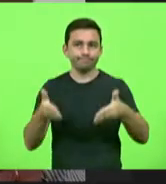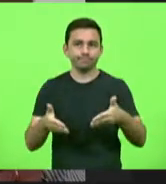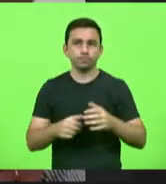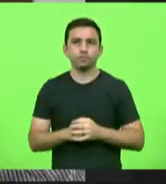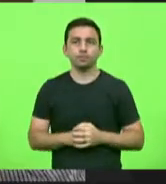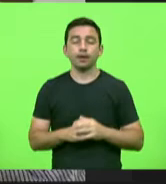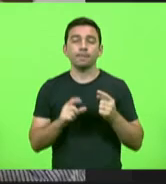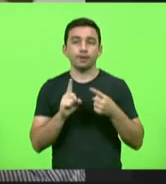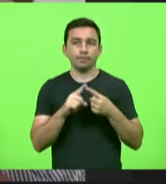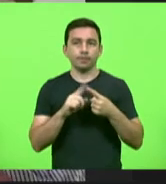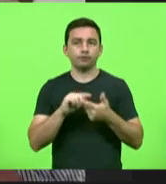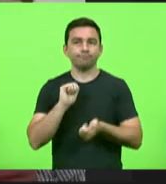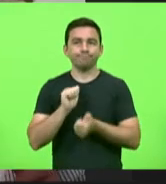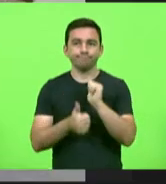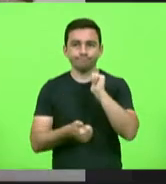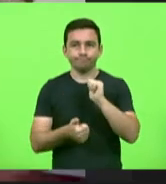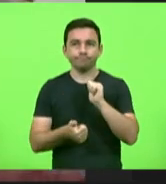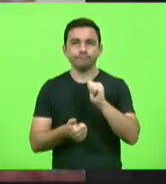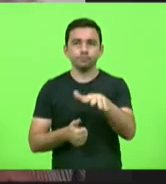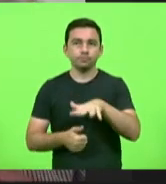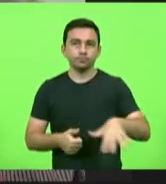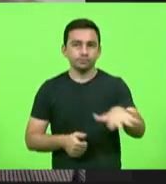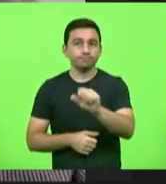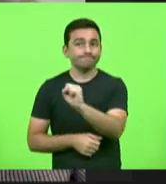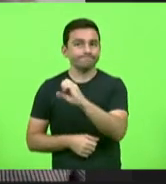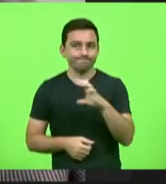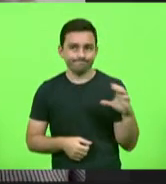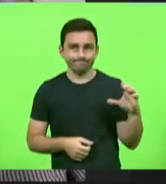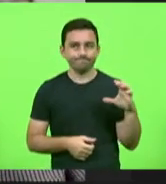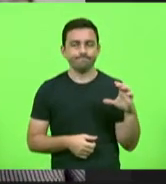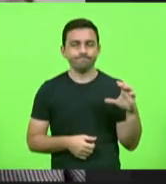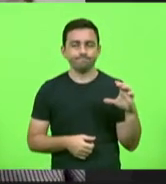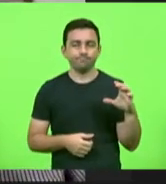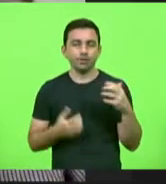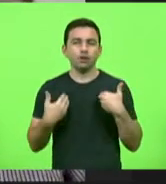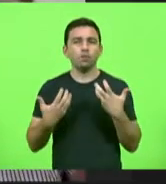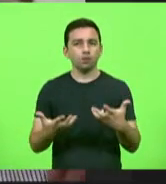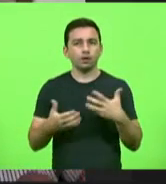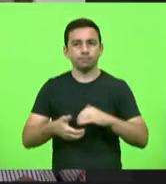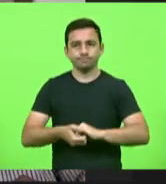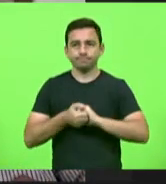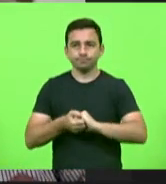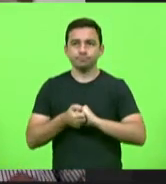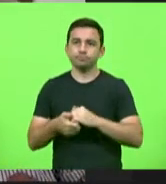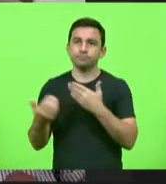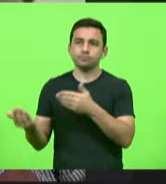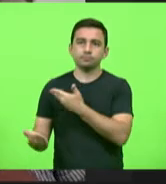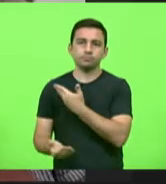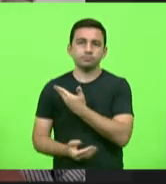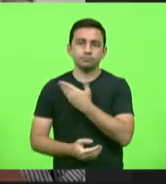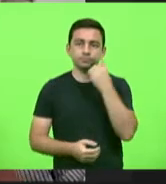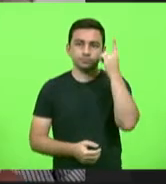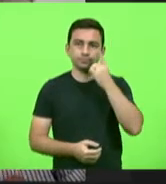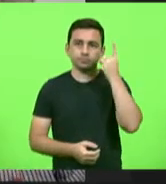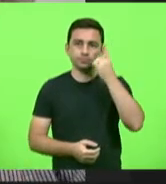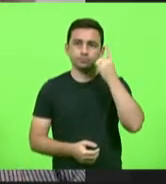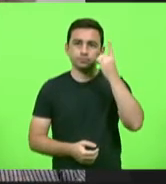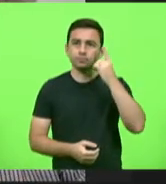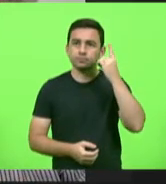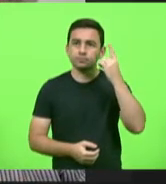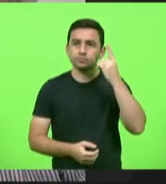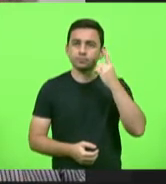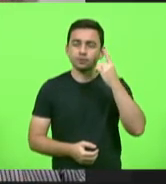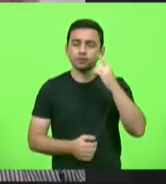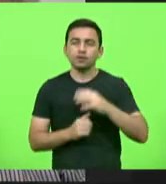esportiva, o desporto de Santa Catarina. E aqui eu quero cumprimentar o meu amigo, colega deputado, deputado